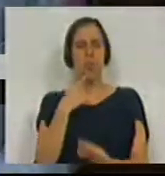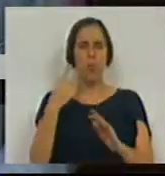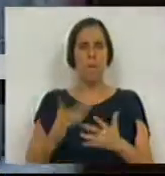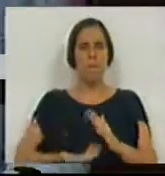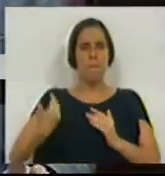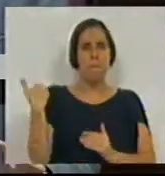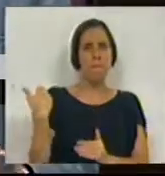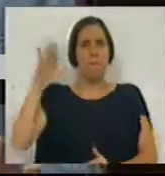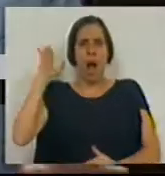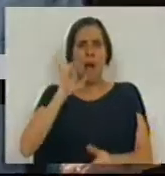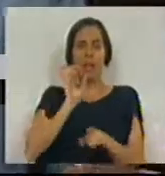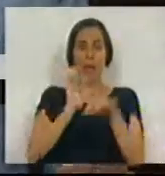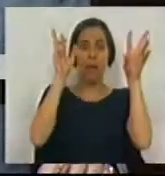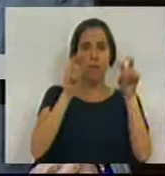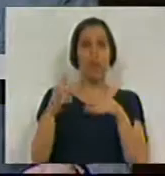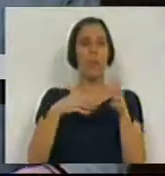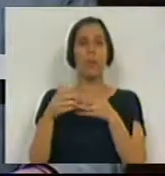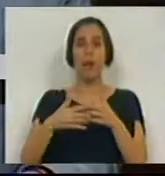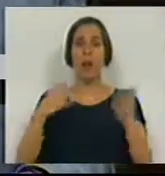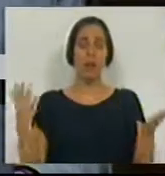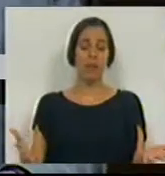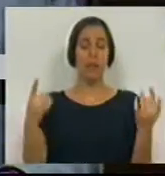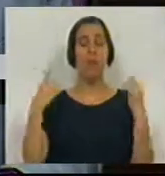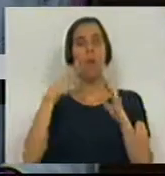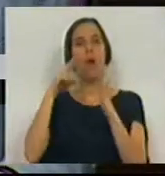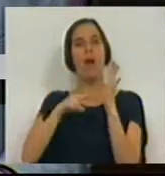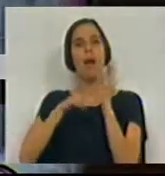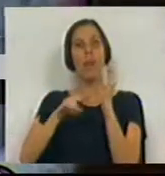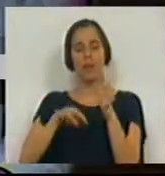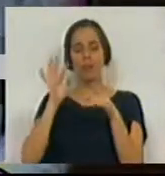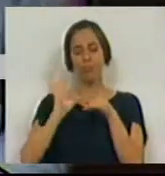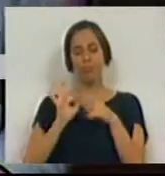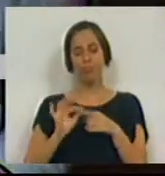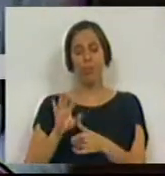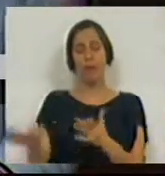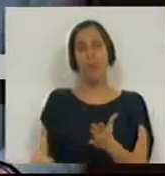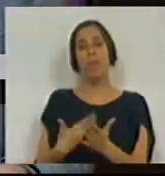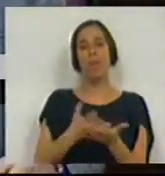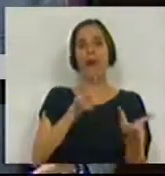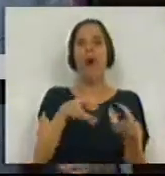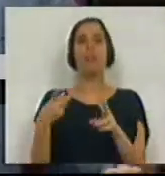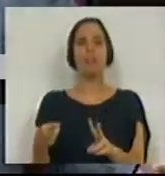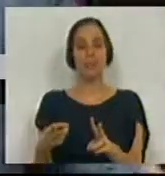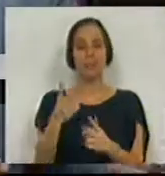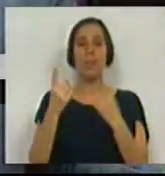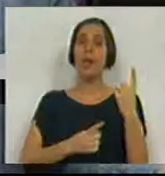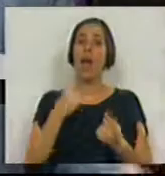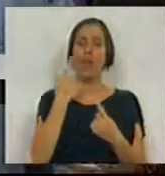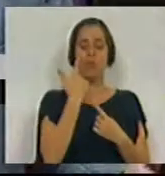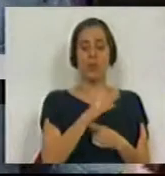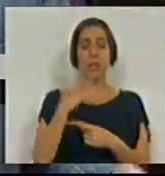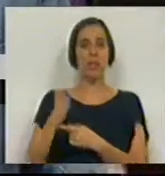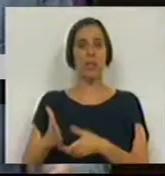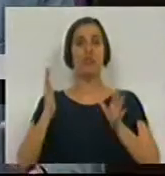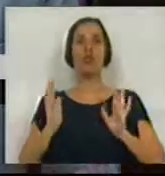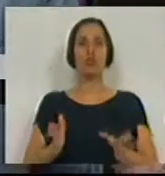profundas em matérias que não têm nada a ver. Basta ler detalhadamente as propostas de alteração e alguns dos exemplos que